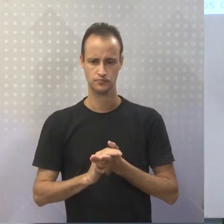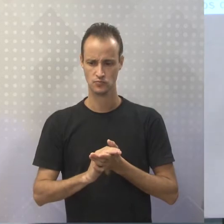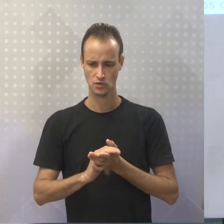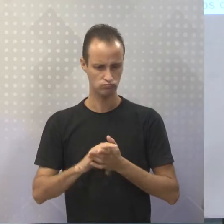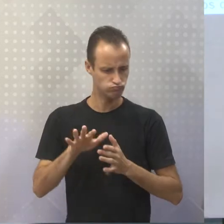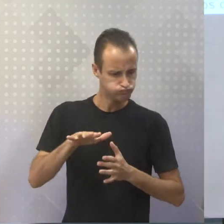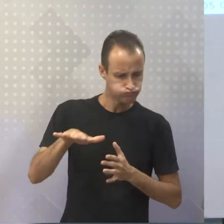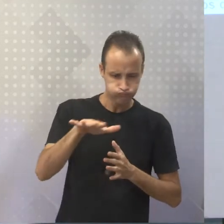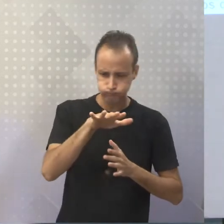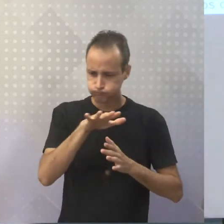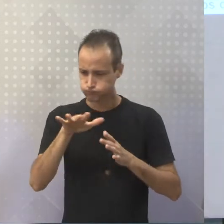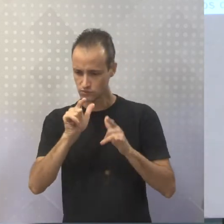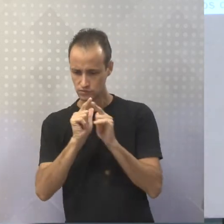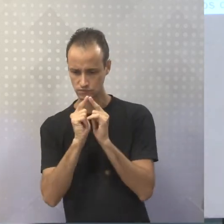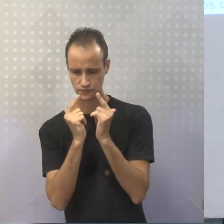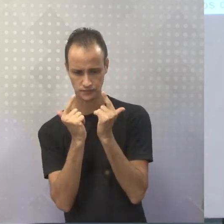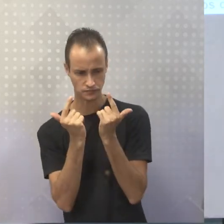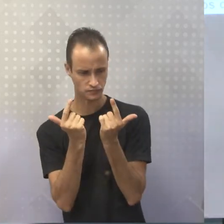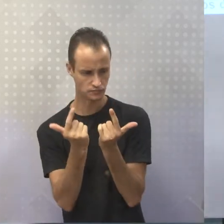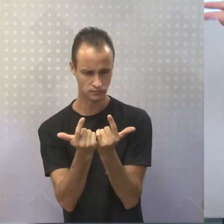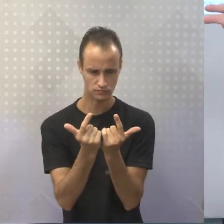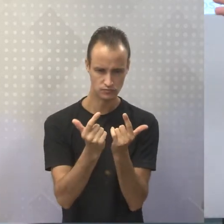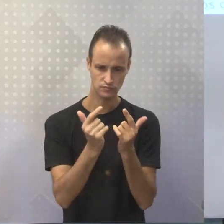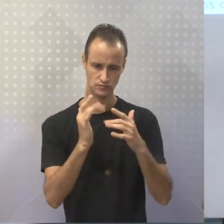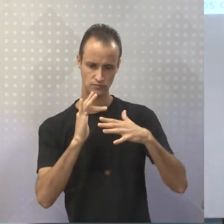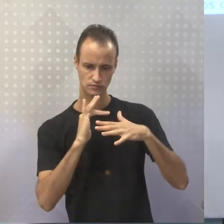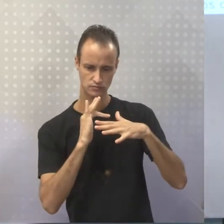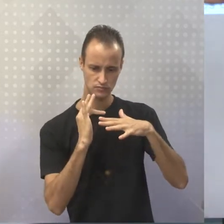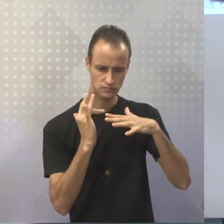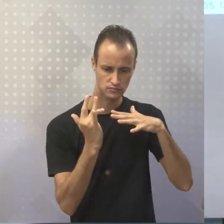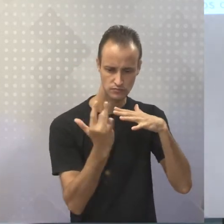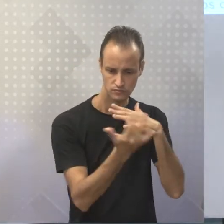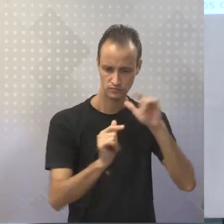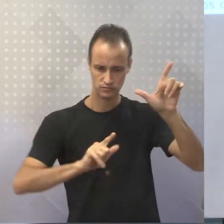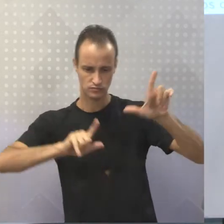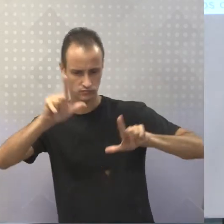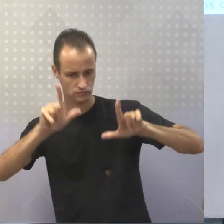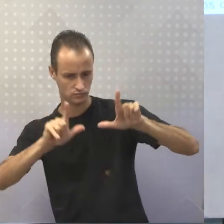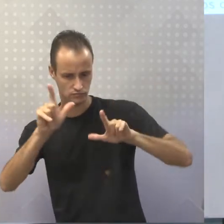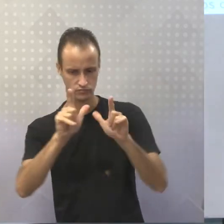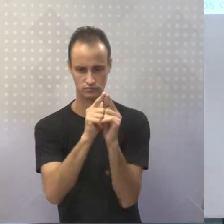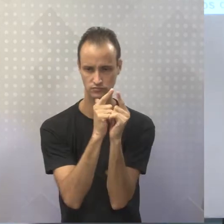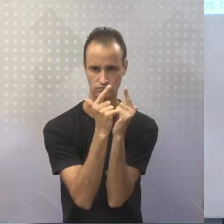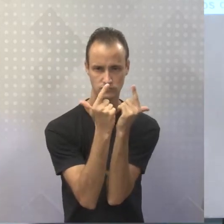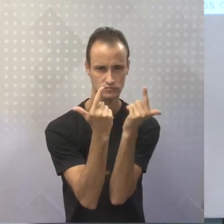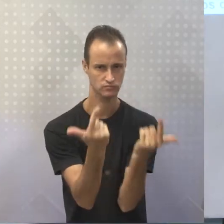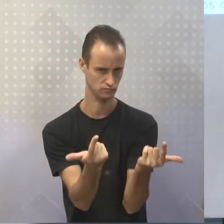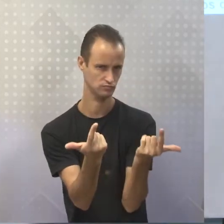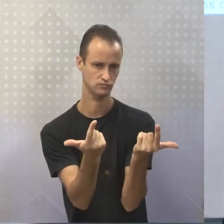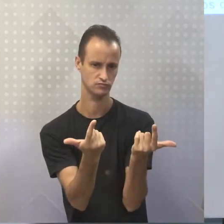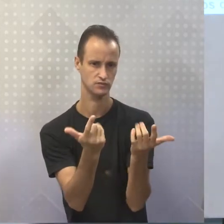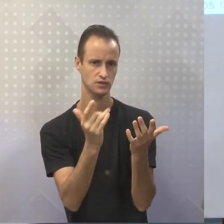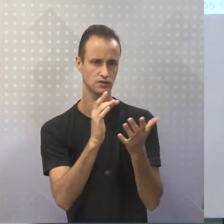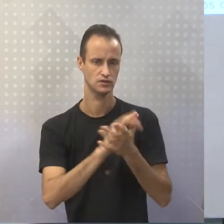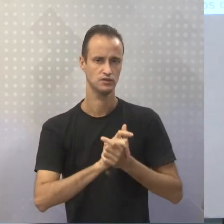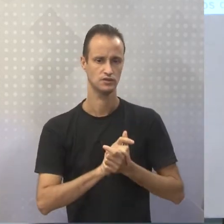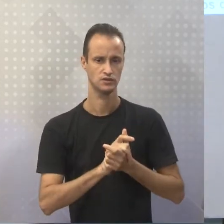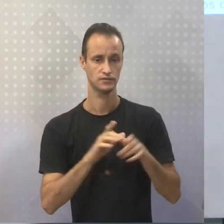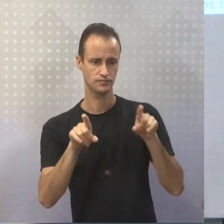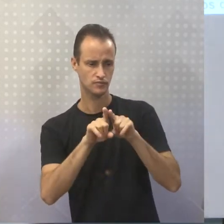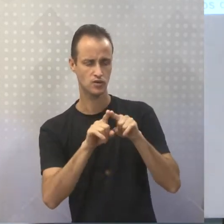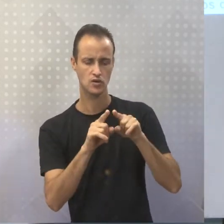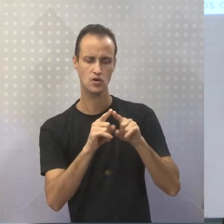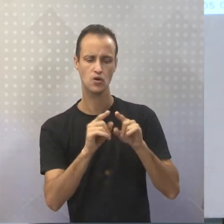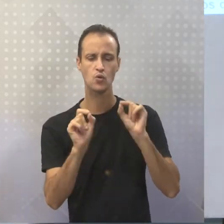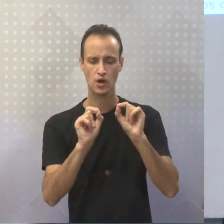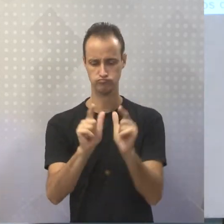jornalístico, ali nas mídias, tanto televisivas quanto impressas. O foco dessa aula vai ser justamente a